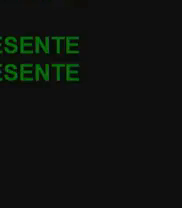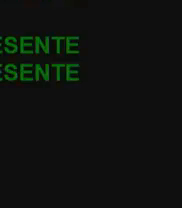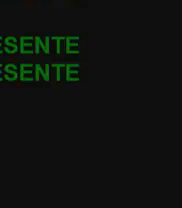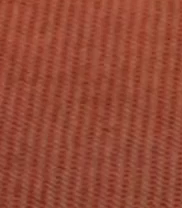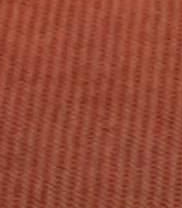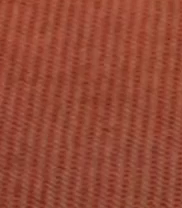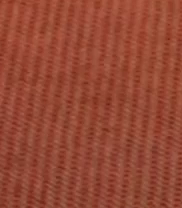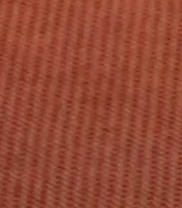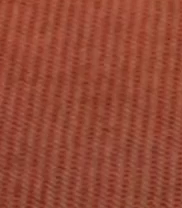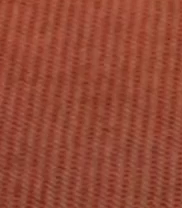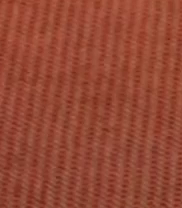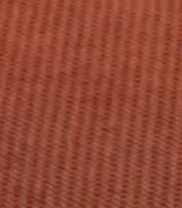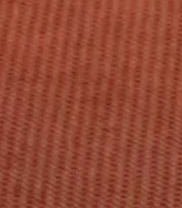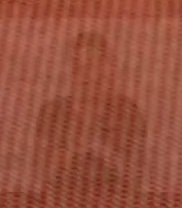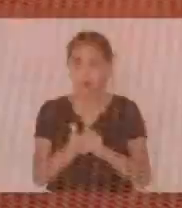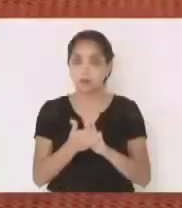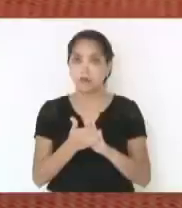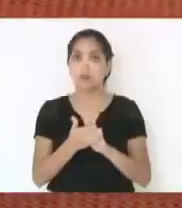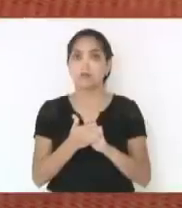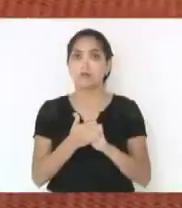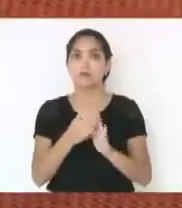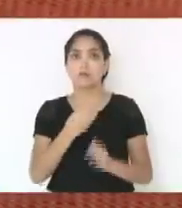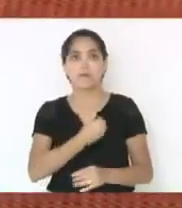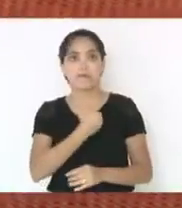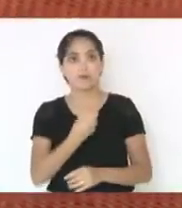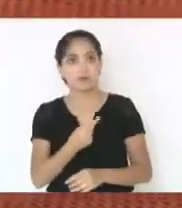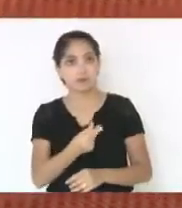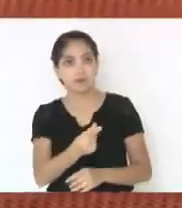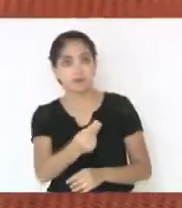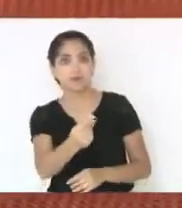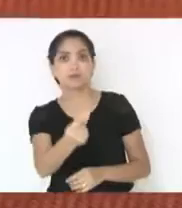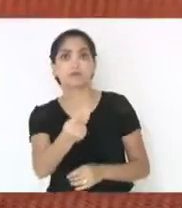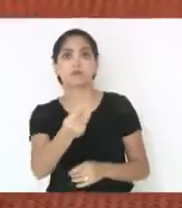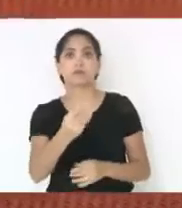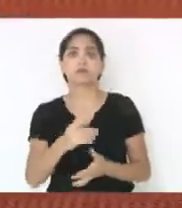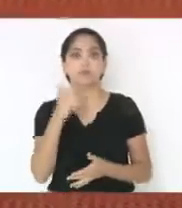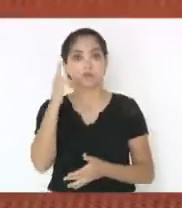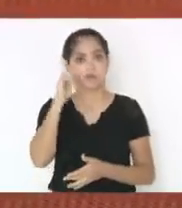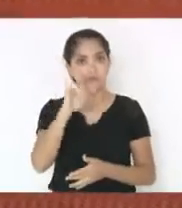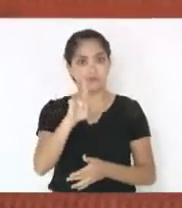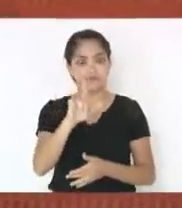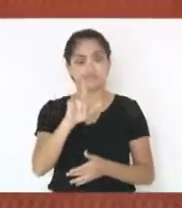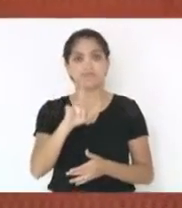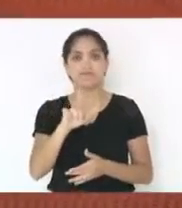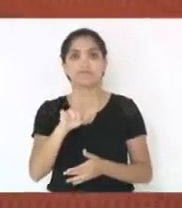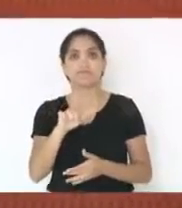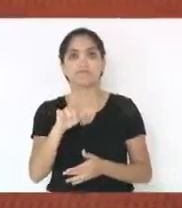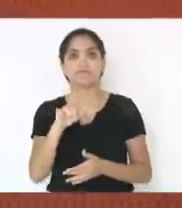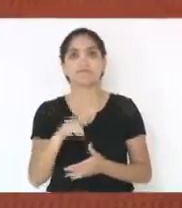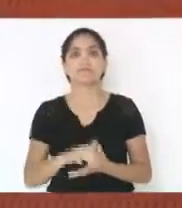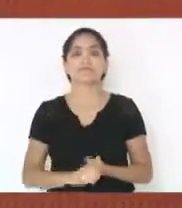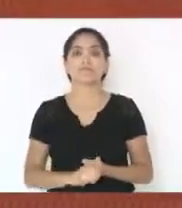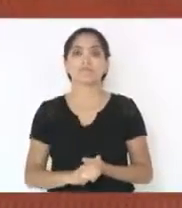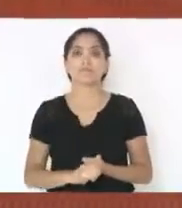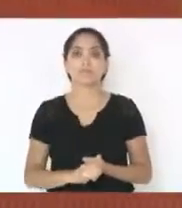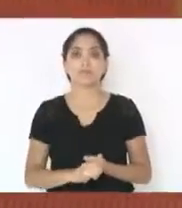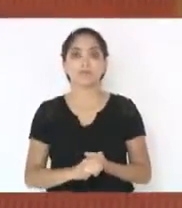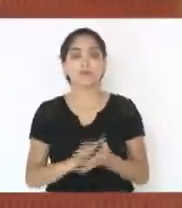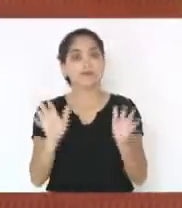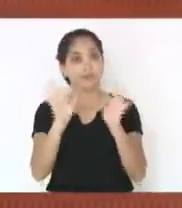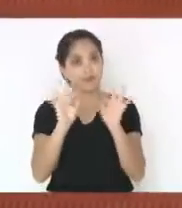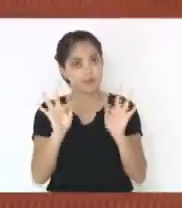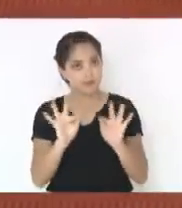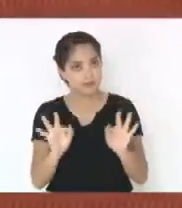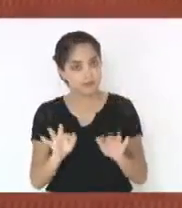desejo vida longa, felicidades, muito êxito. Muitos votos de felicidades, né?